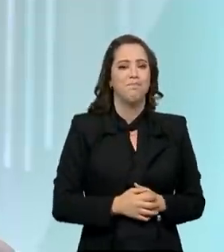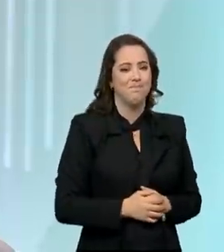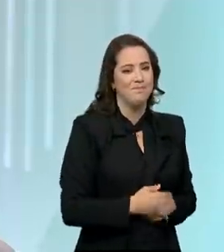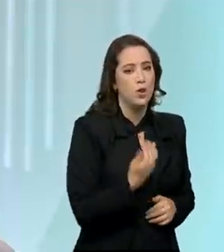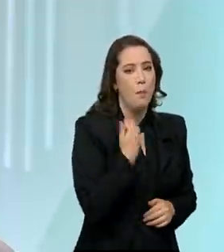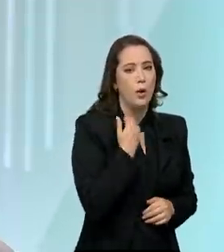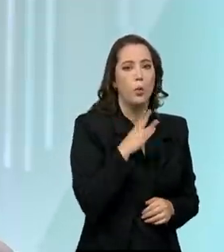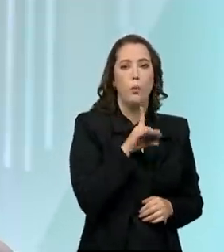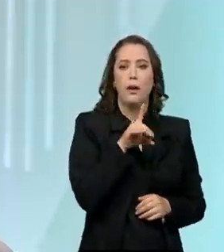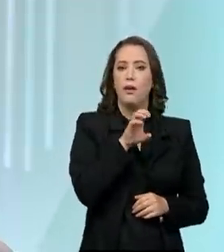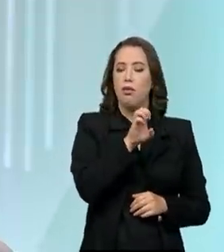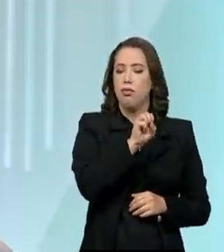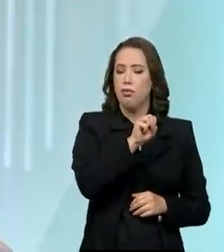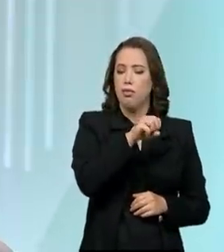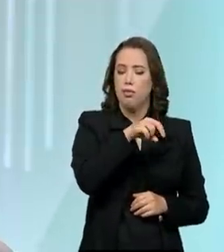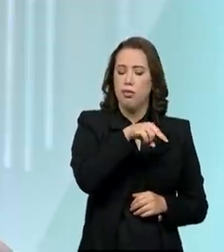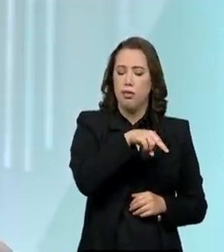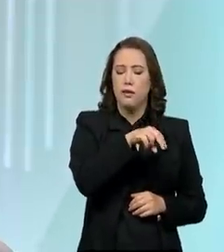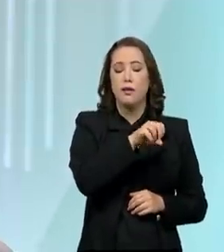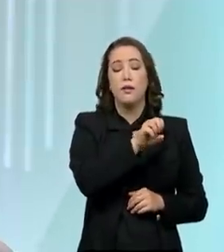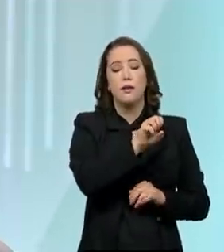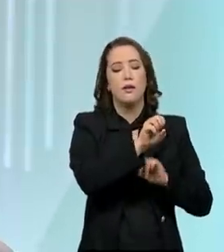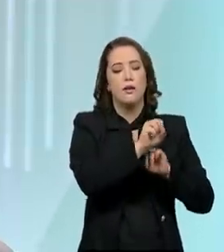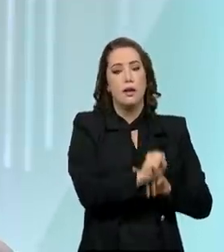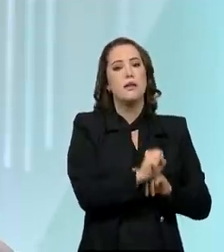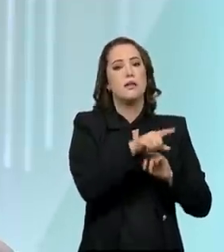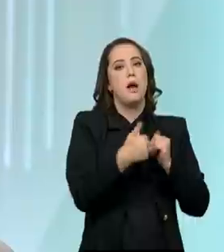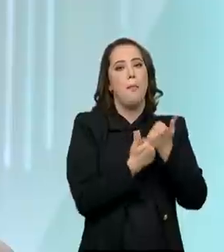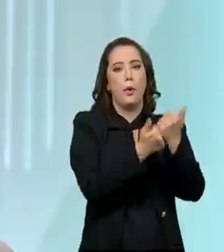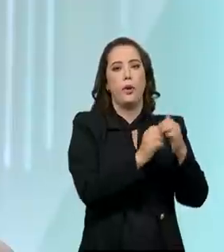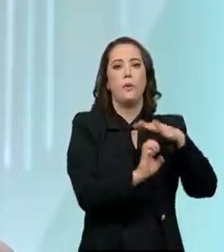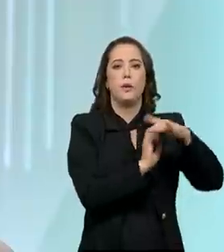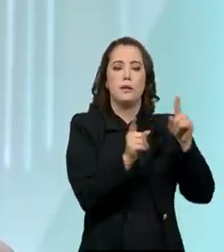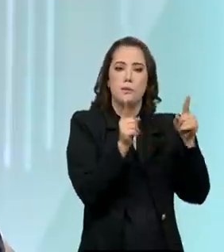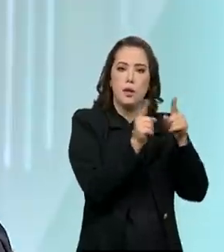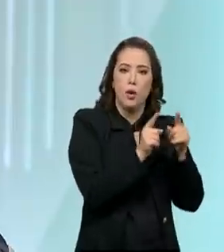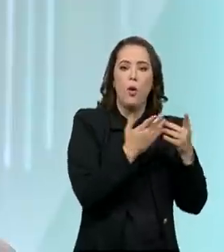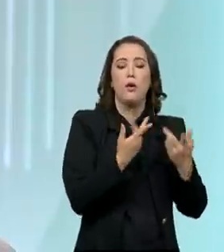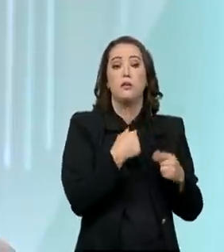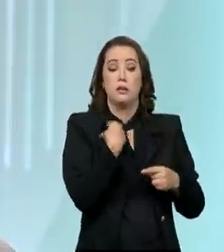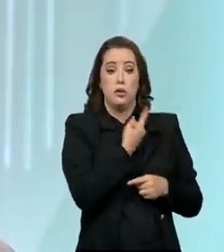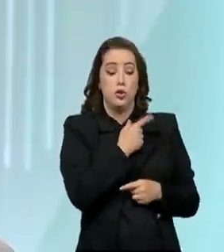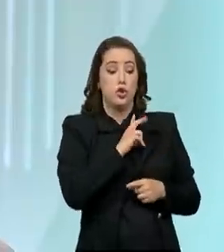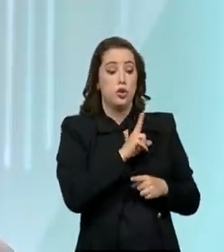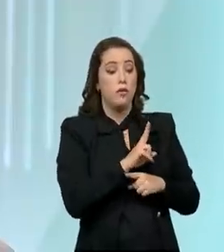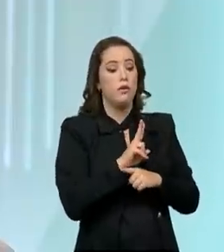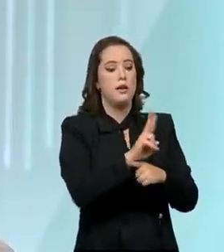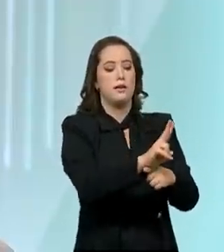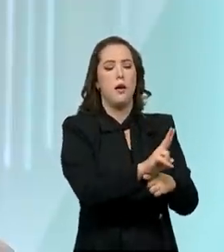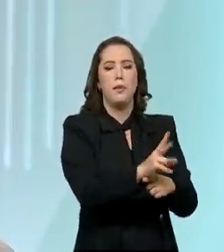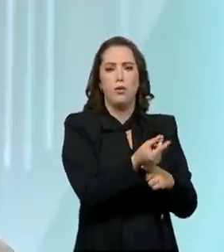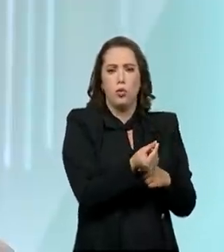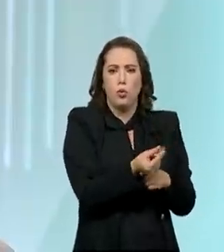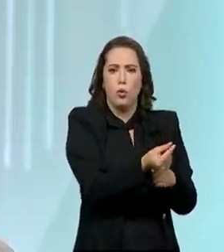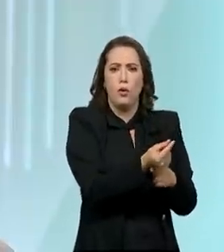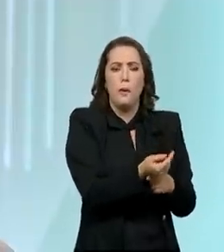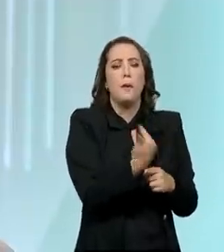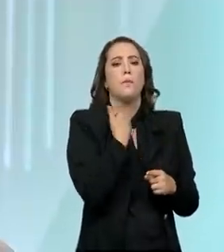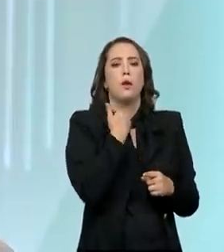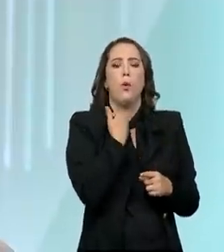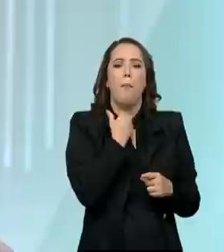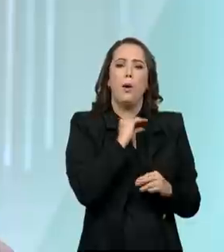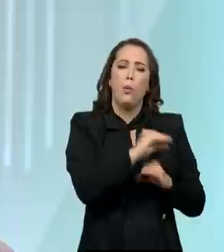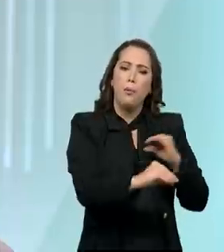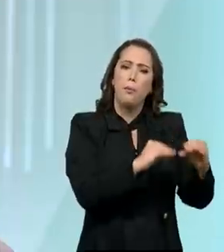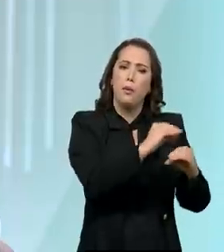empresa e hoje nossos principais produtos para a grande empresa são financiamento direto. Então, o banco empresta e deposita recursos